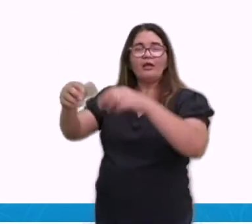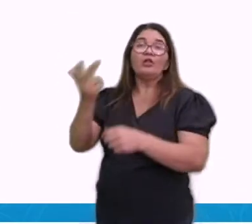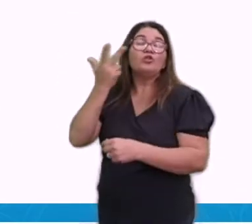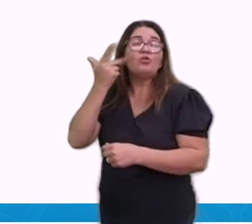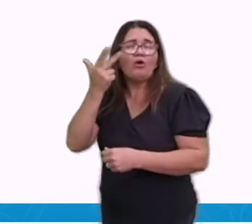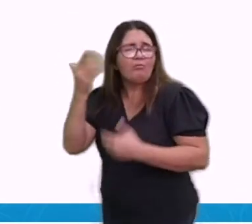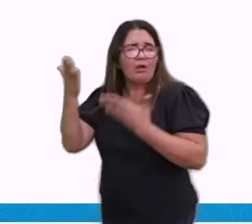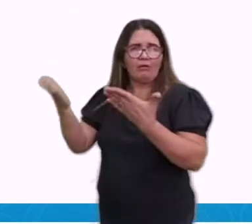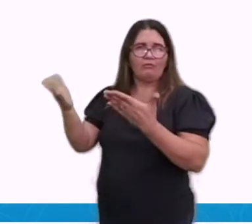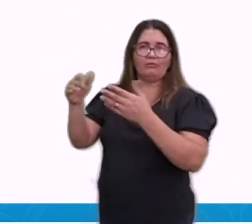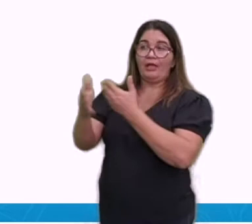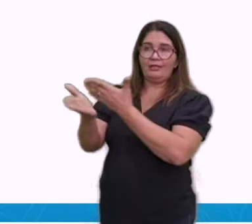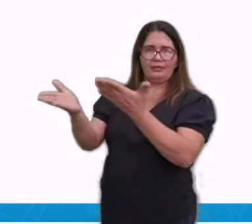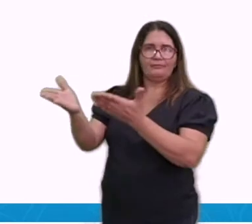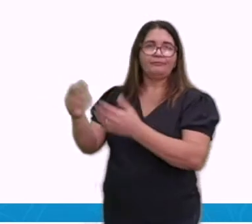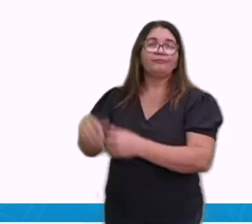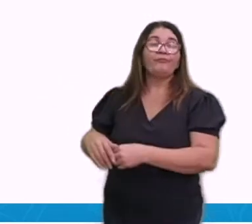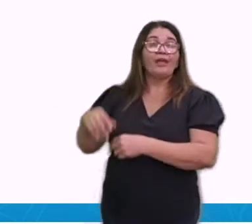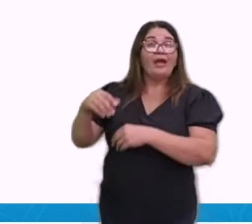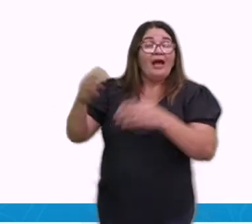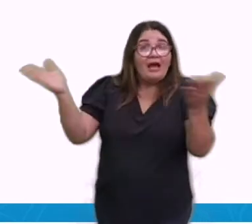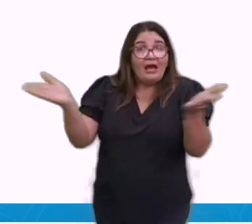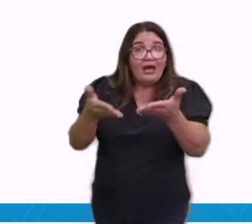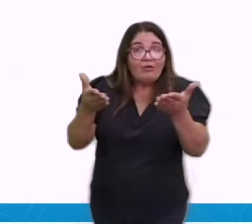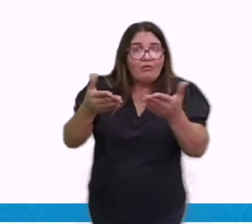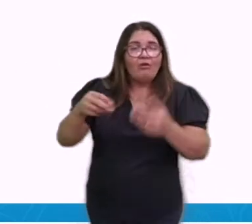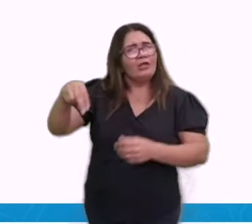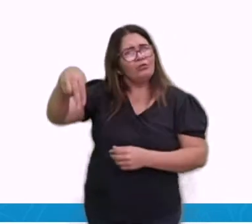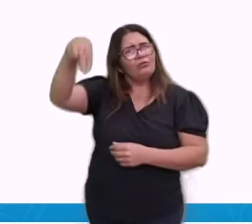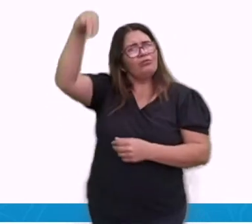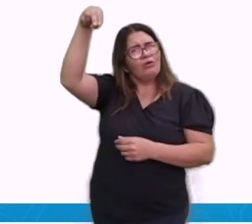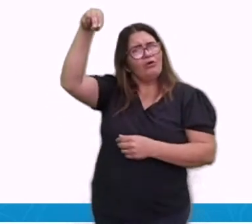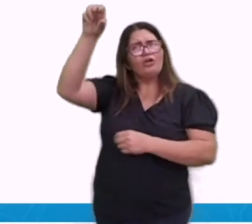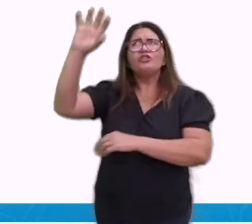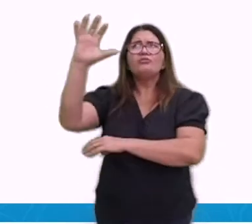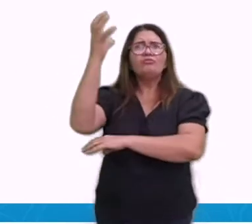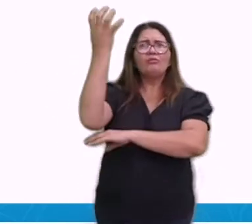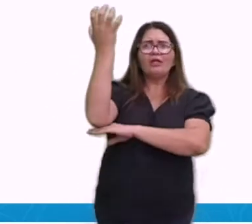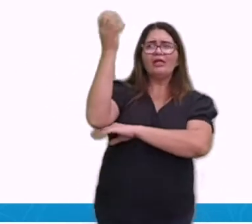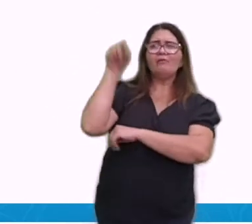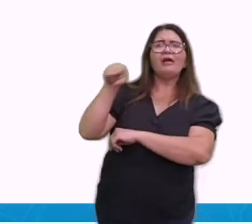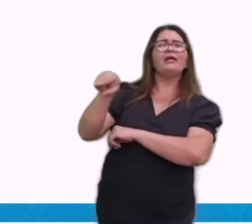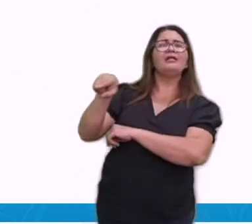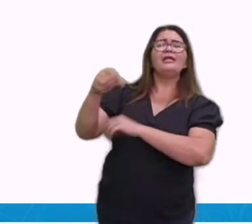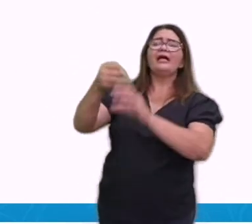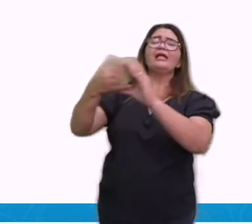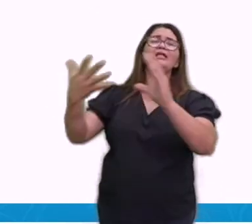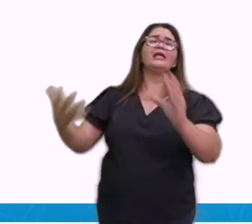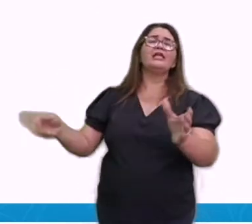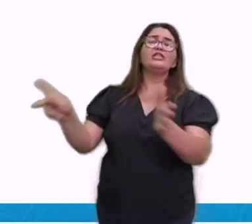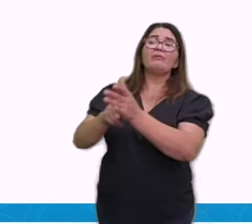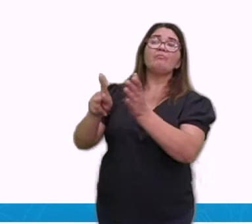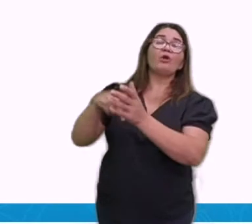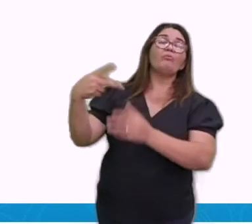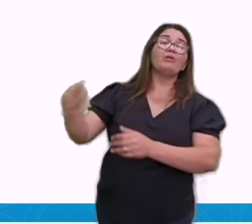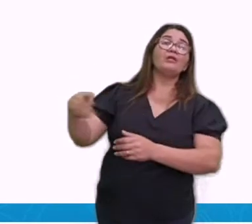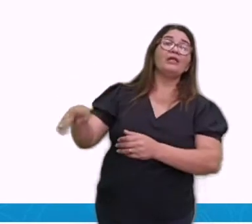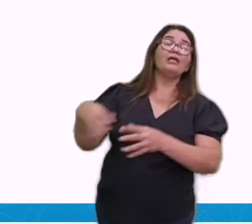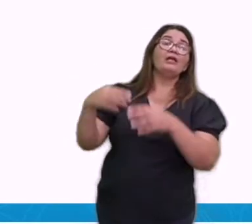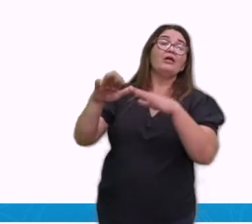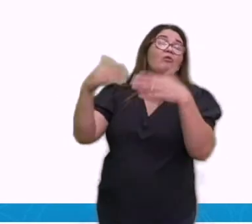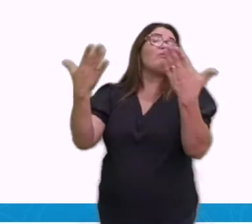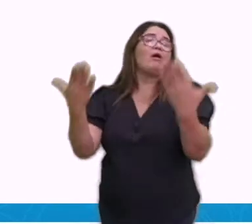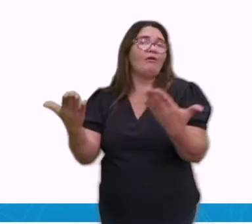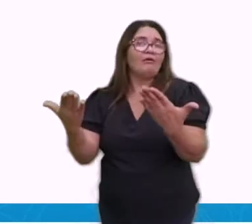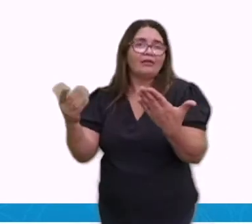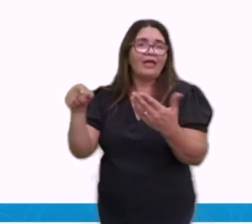agora, então, no norte. Grande parte do clima da região norte é equatorial. Então, gente